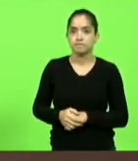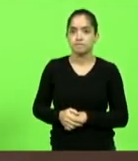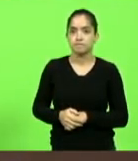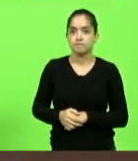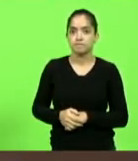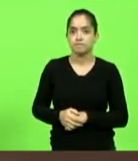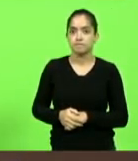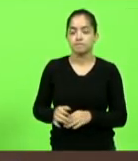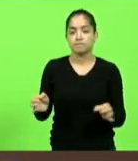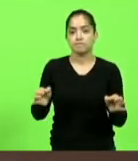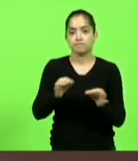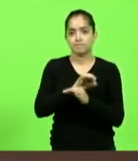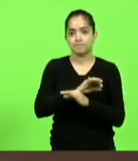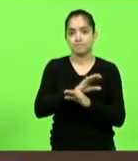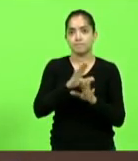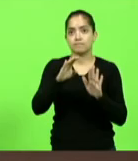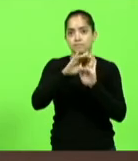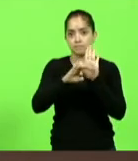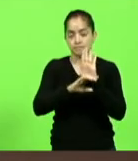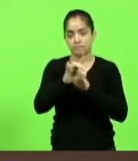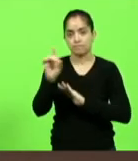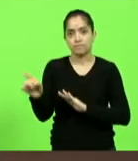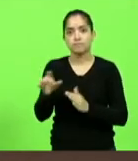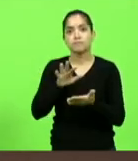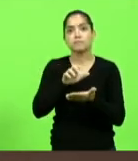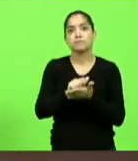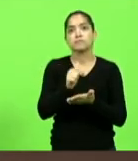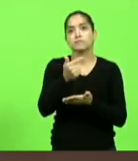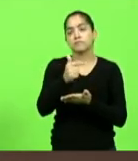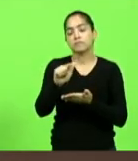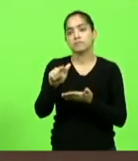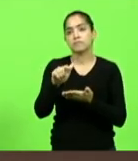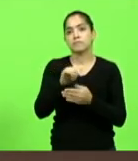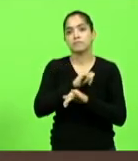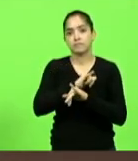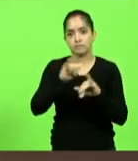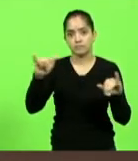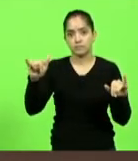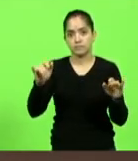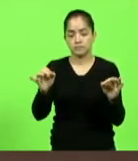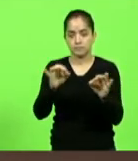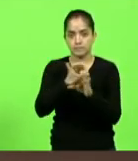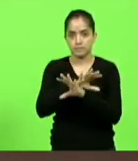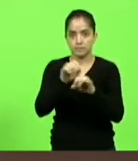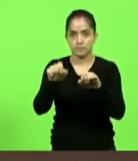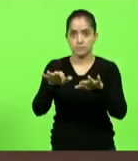cerrada a ordem do dia e não havendo mais oradores inscritos esta presidência encerra a presente sessão